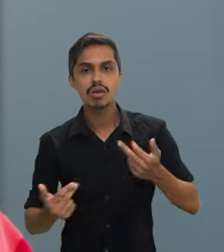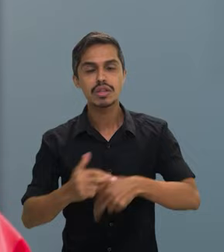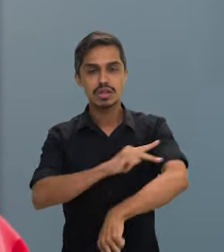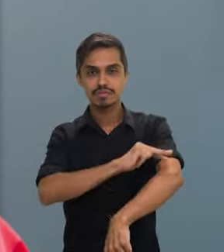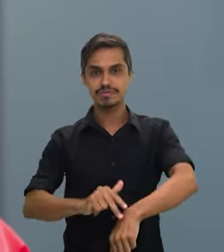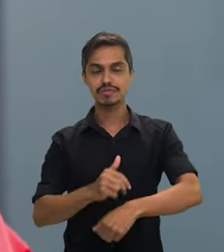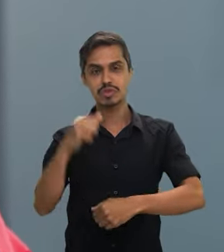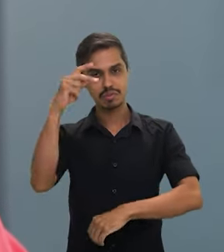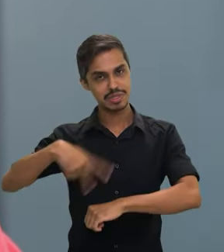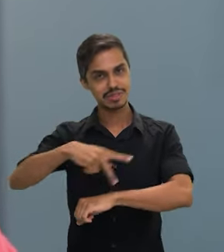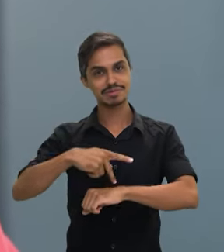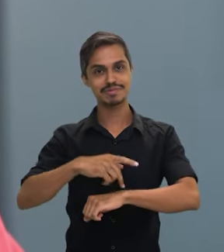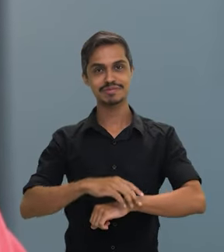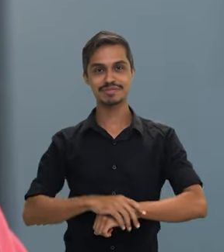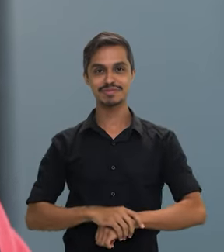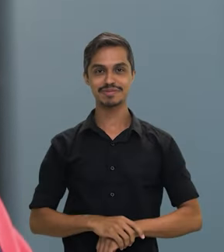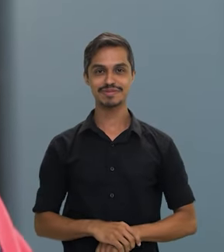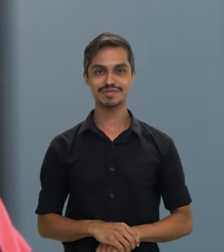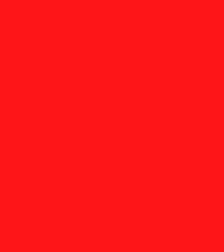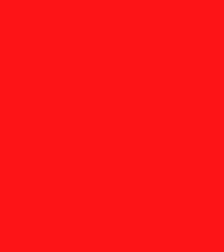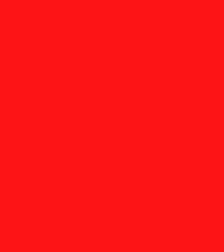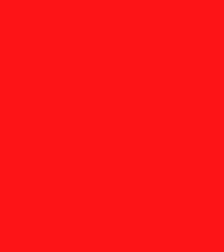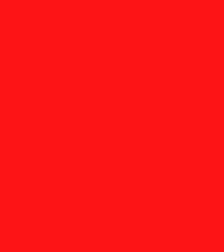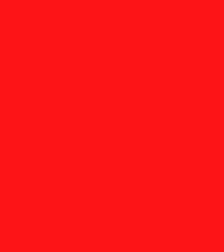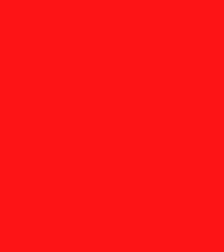para a igualdade racial no país.